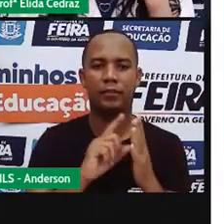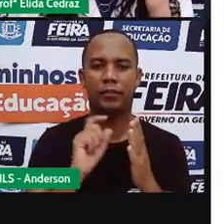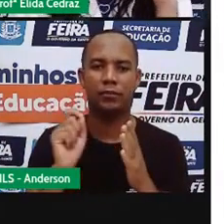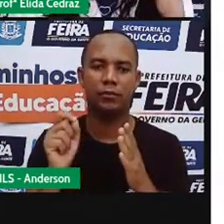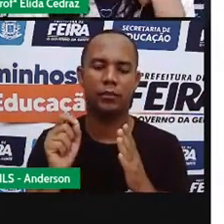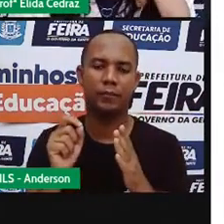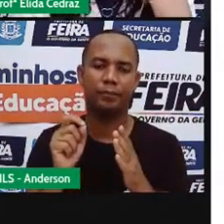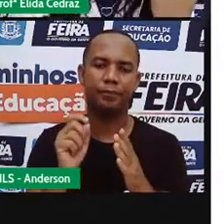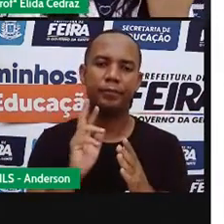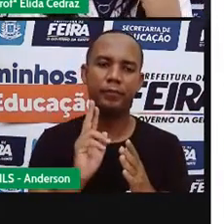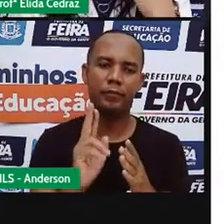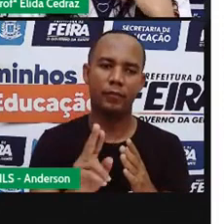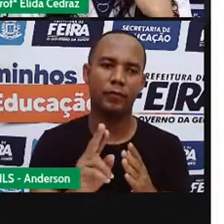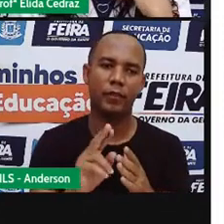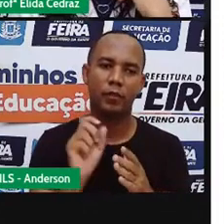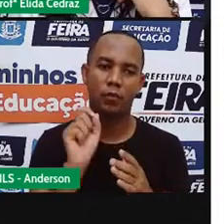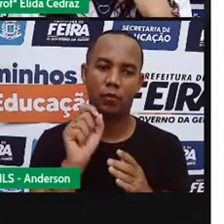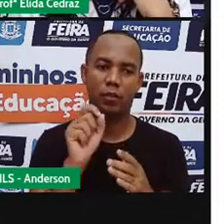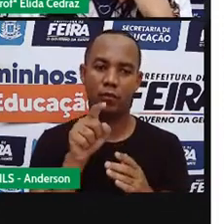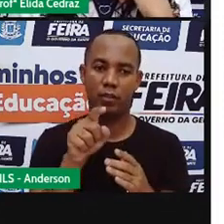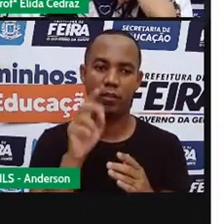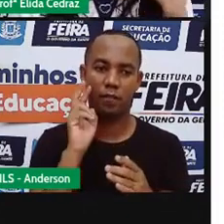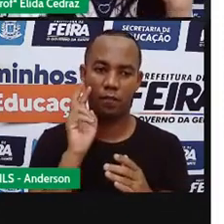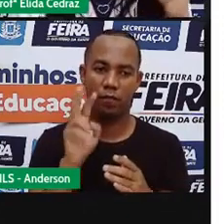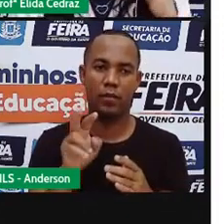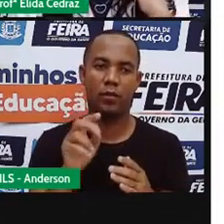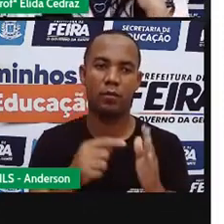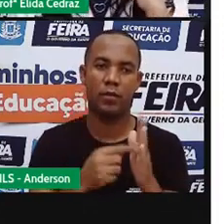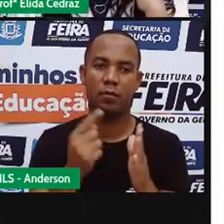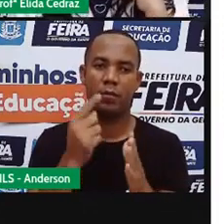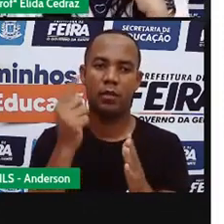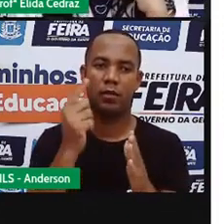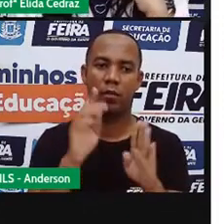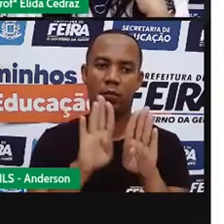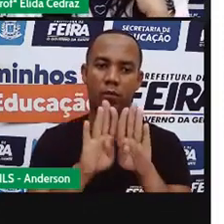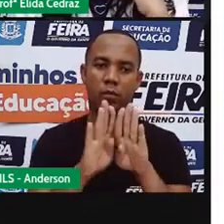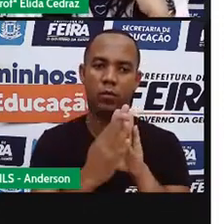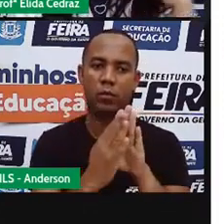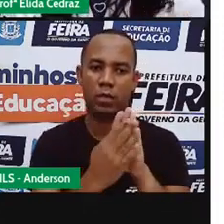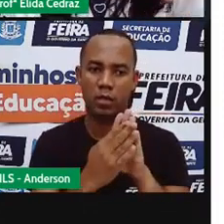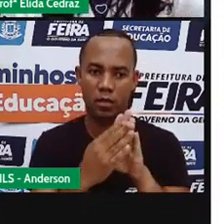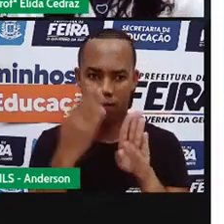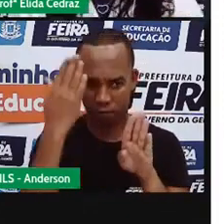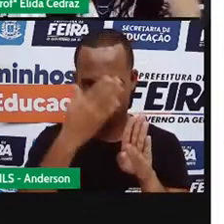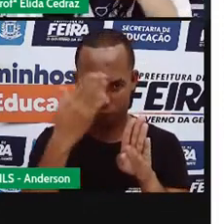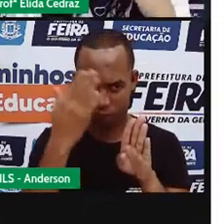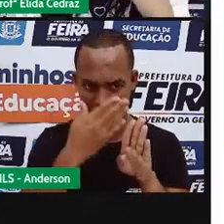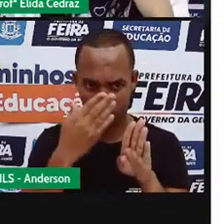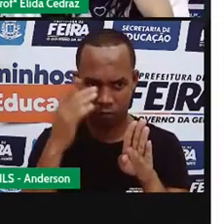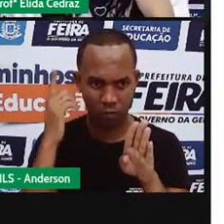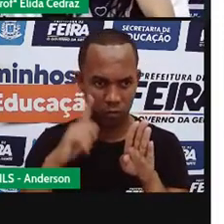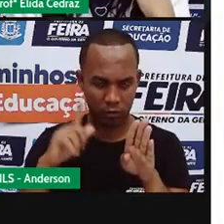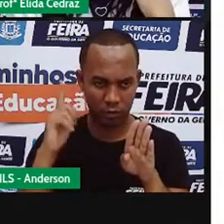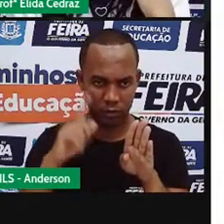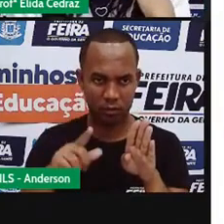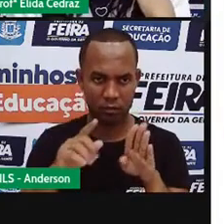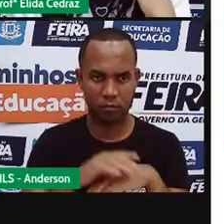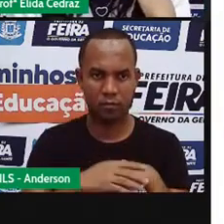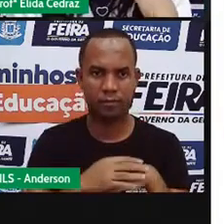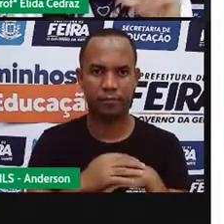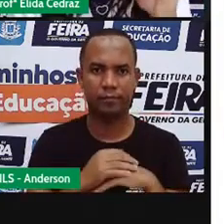que você me responda. Deu para você enxergar na primeira? Na primeira porta, deu como ver? Deu para ver o que tinha lá dentro?